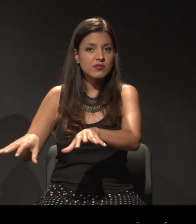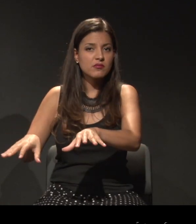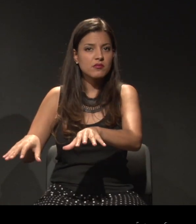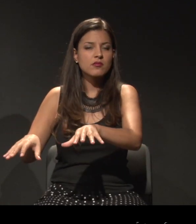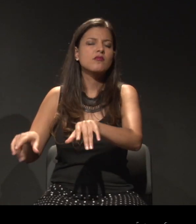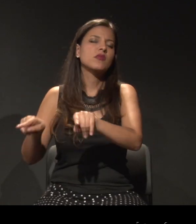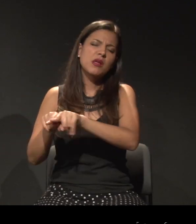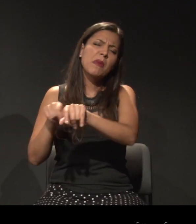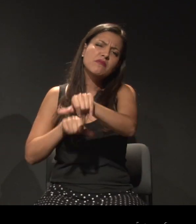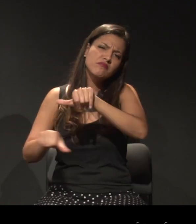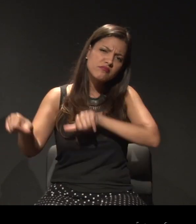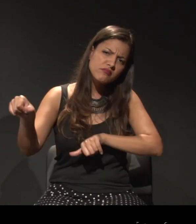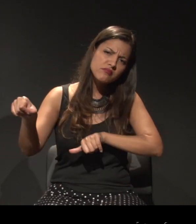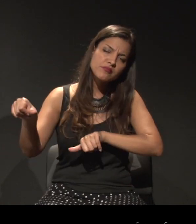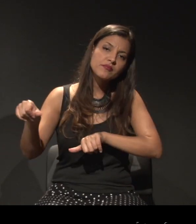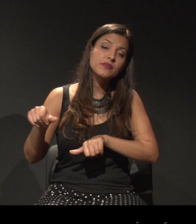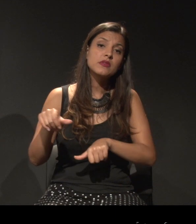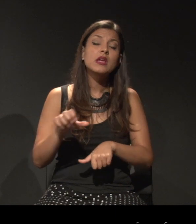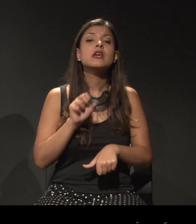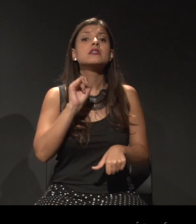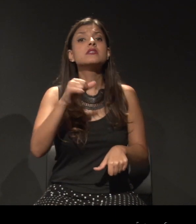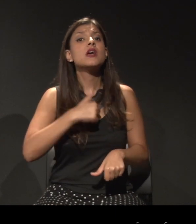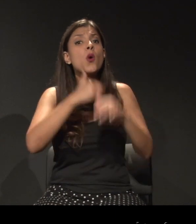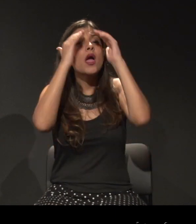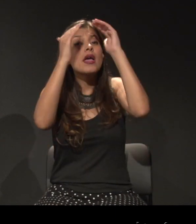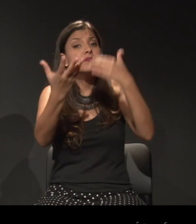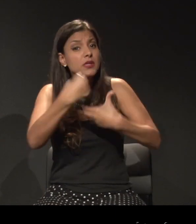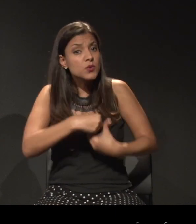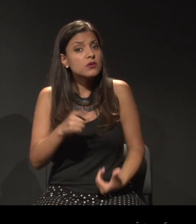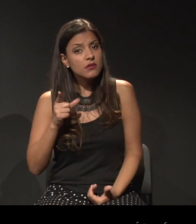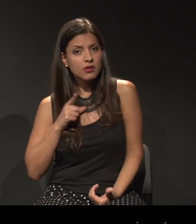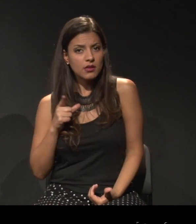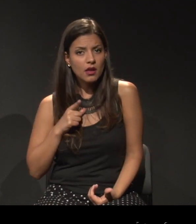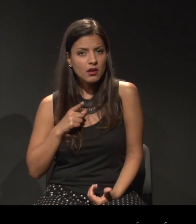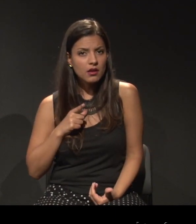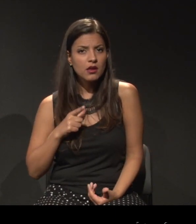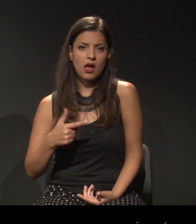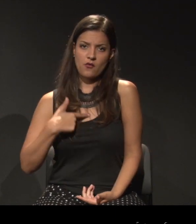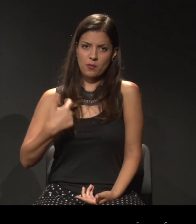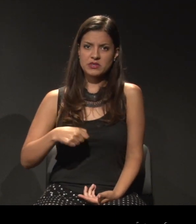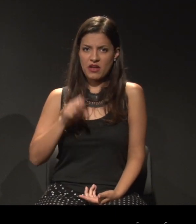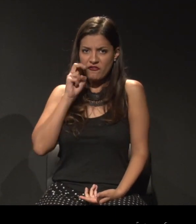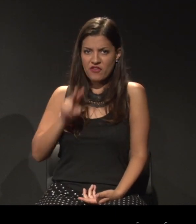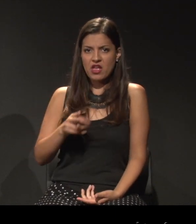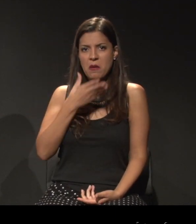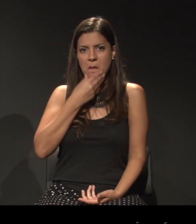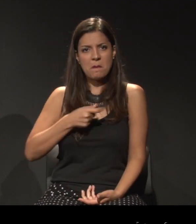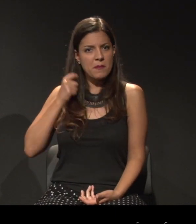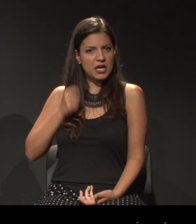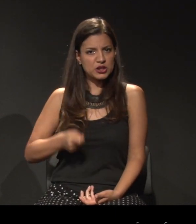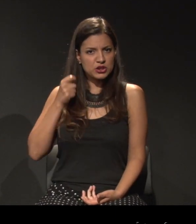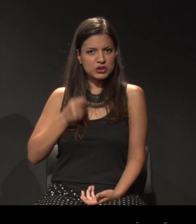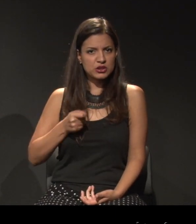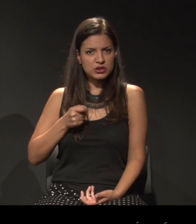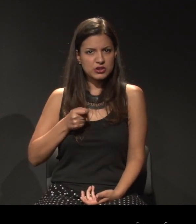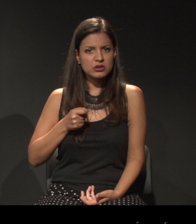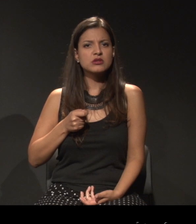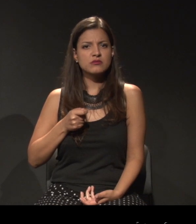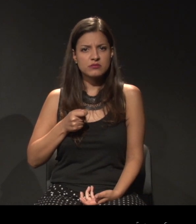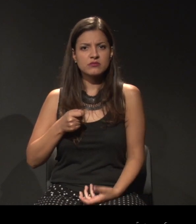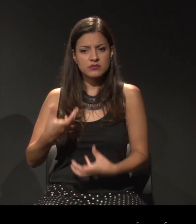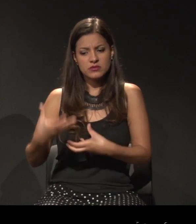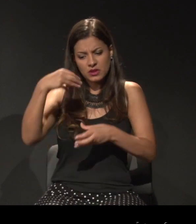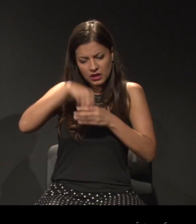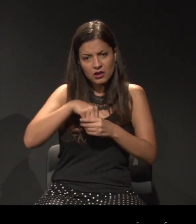precisar, se eu exercito o respeito, olhar para o machismo que está contido na